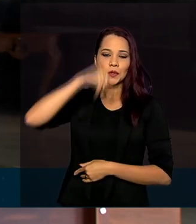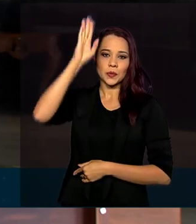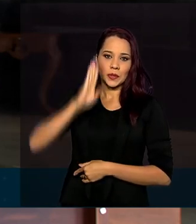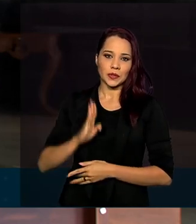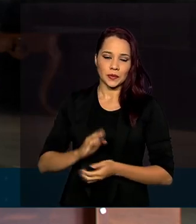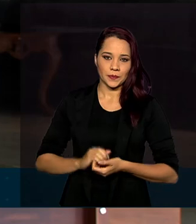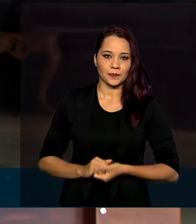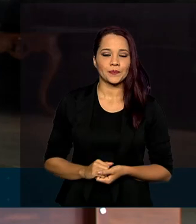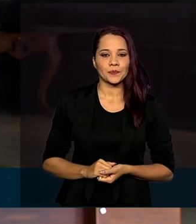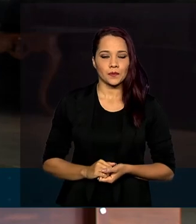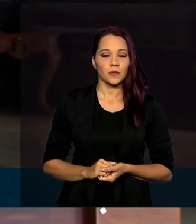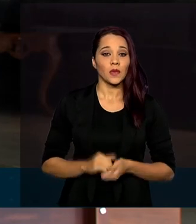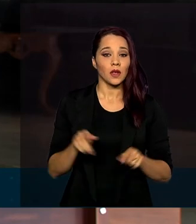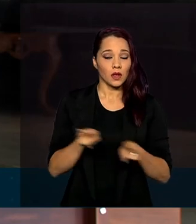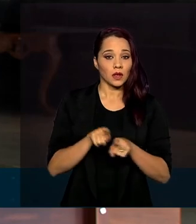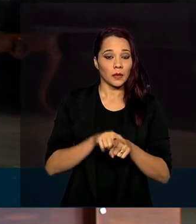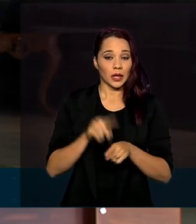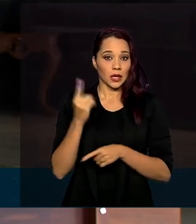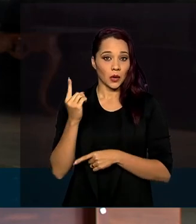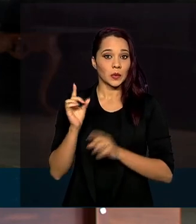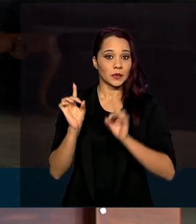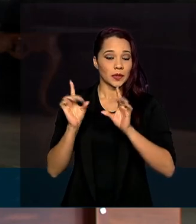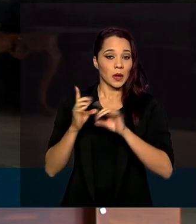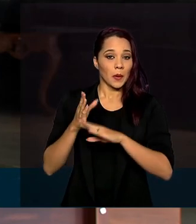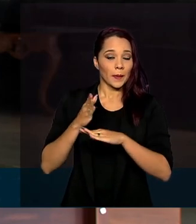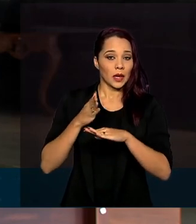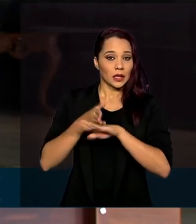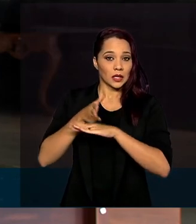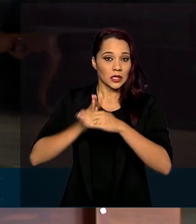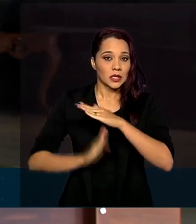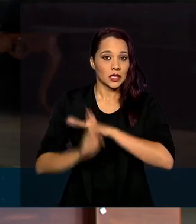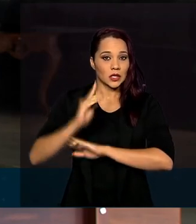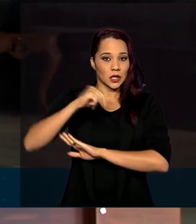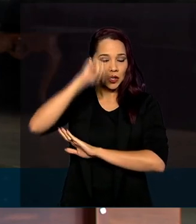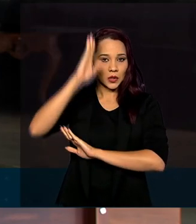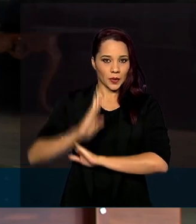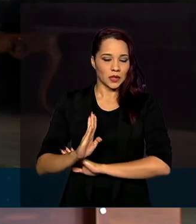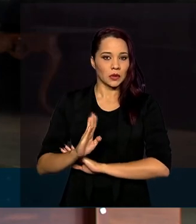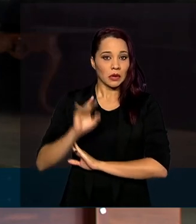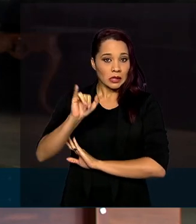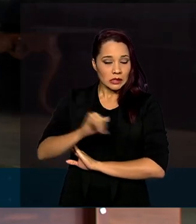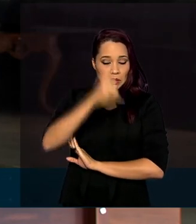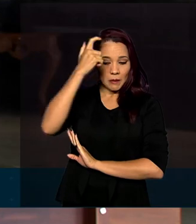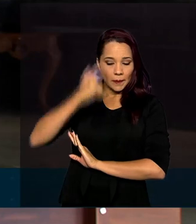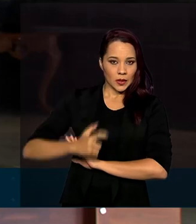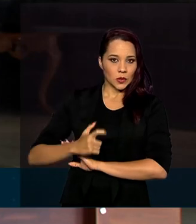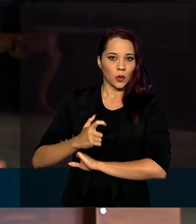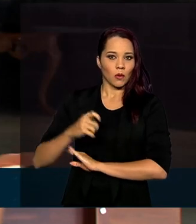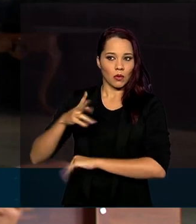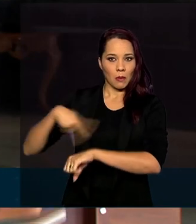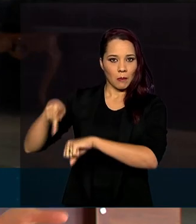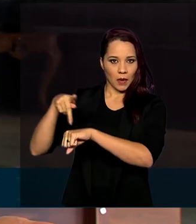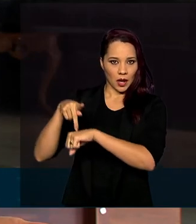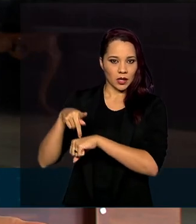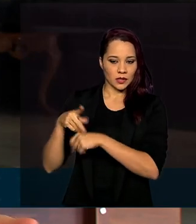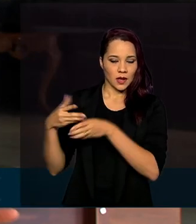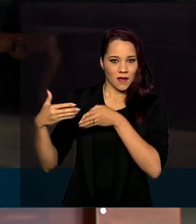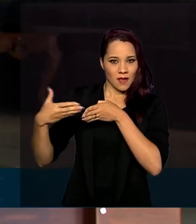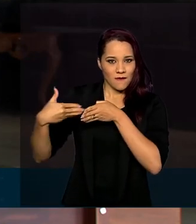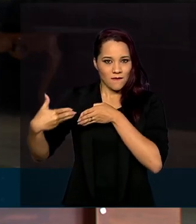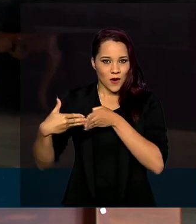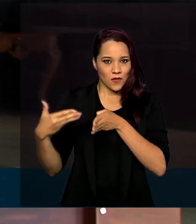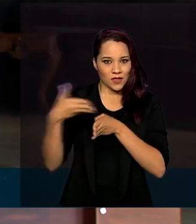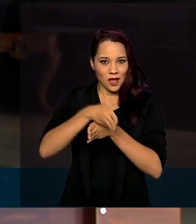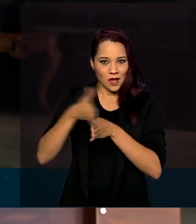Bom, e há uma exceção para a entrada de estrangeiros aqui no país. Se a pessoa estiver num país que faz fronteira